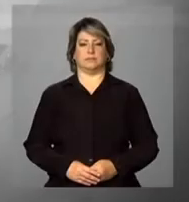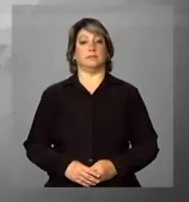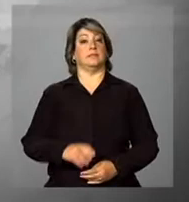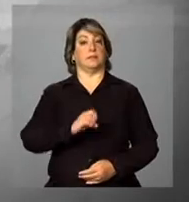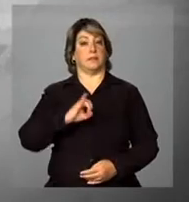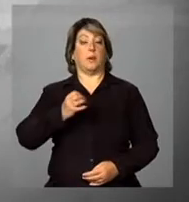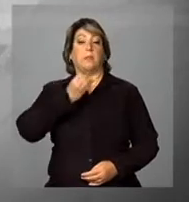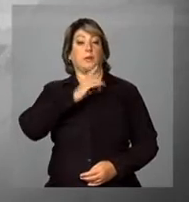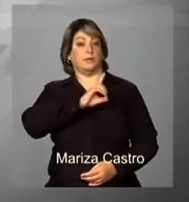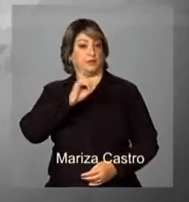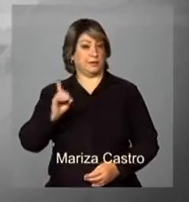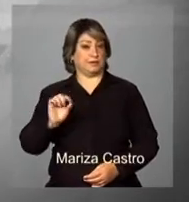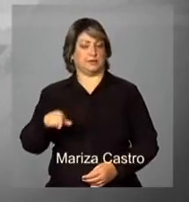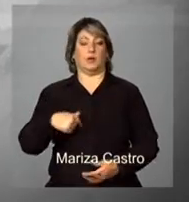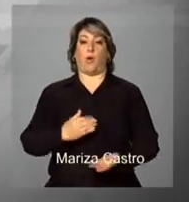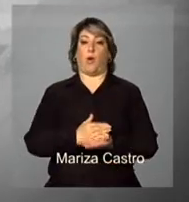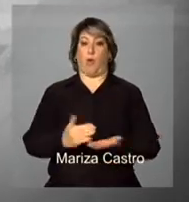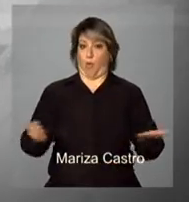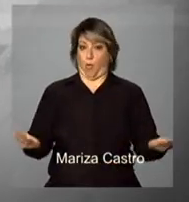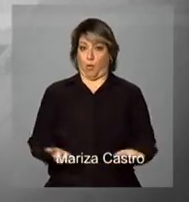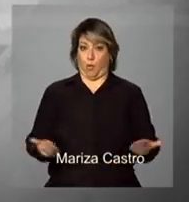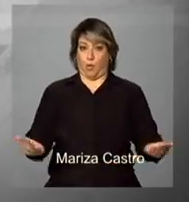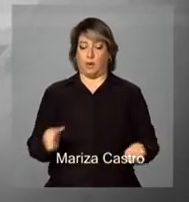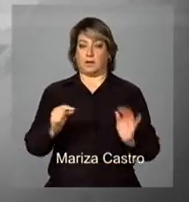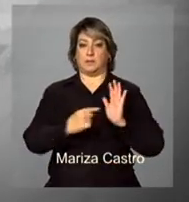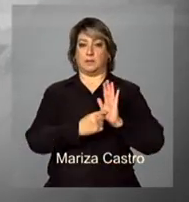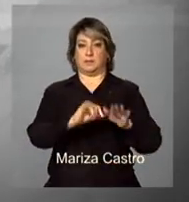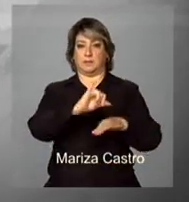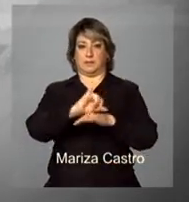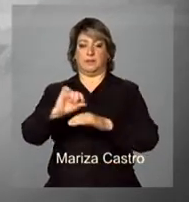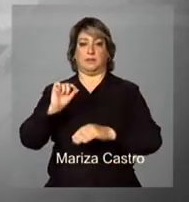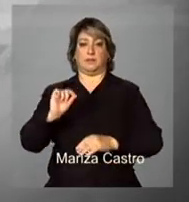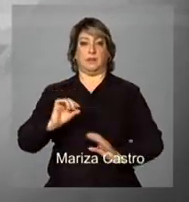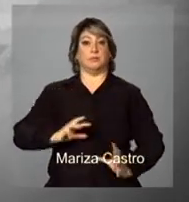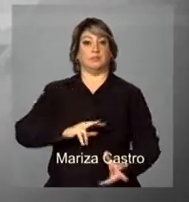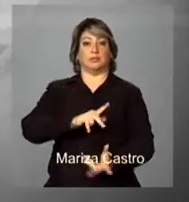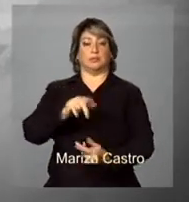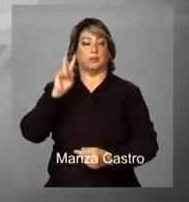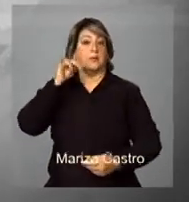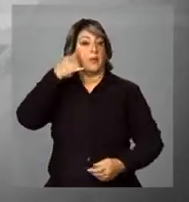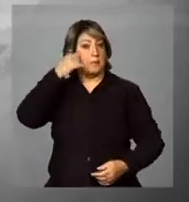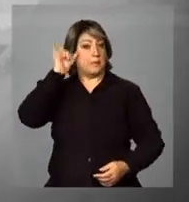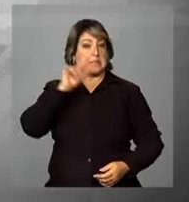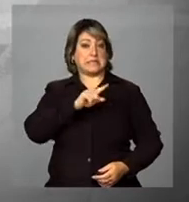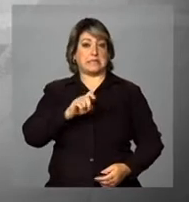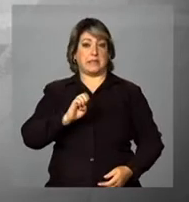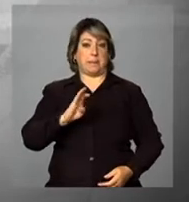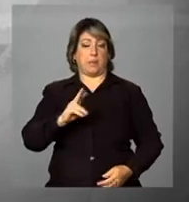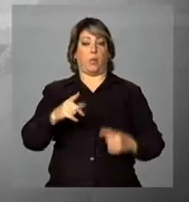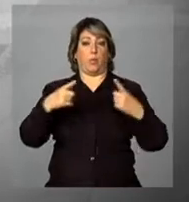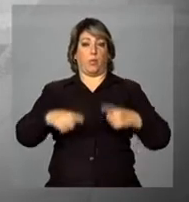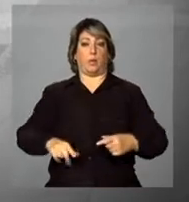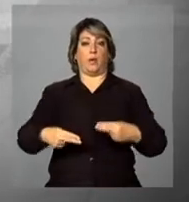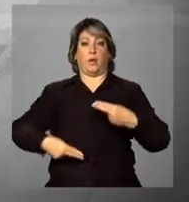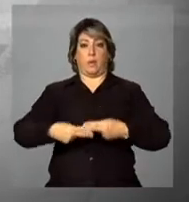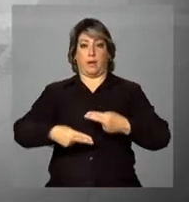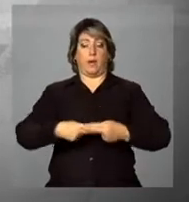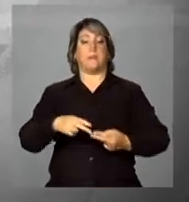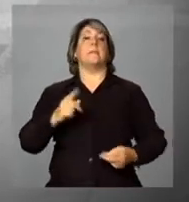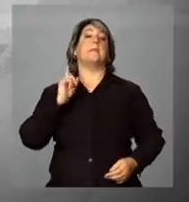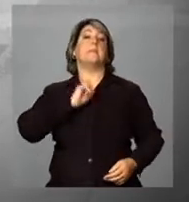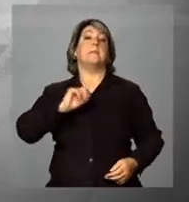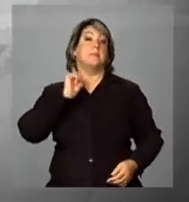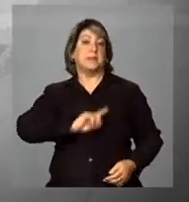Olá, bom dia. Começa hoje a exposição internacional de gado Zebu em Uberaba, Minas Gerais. A